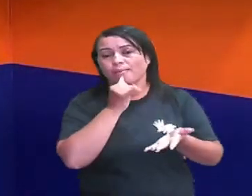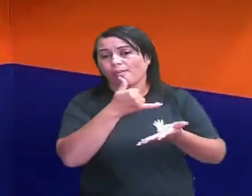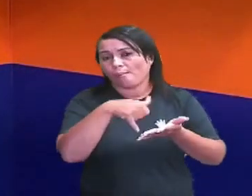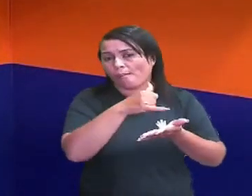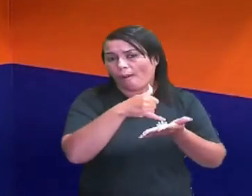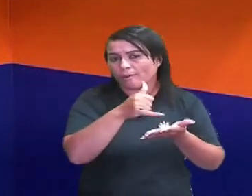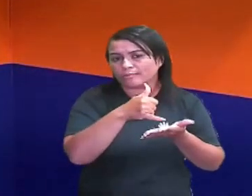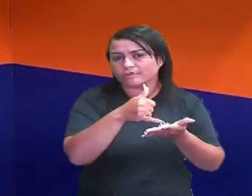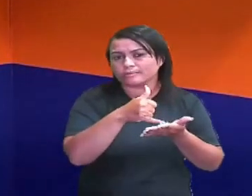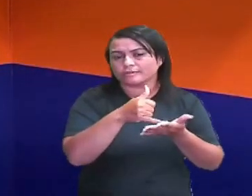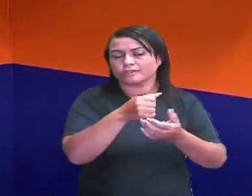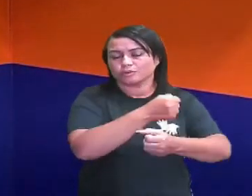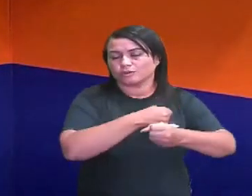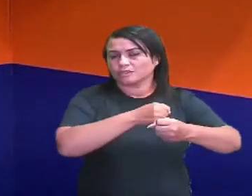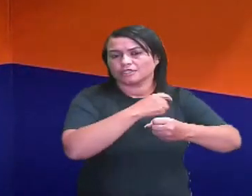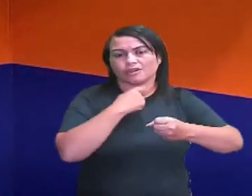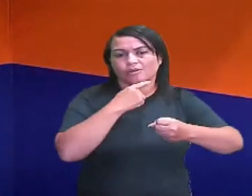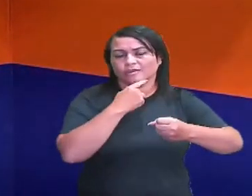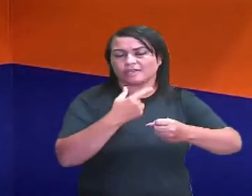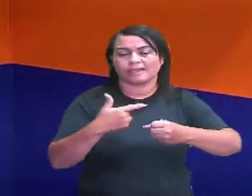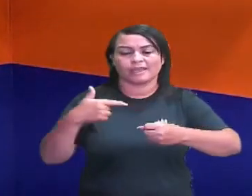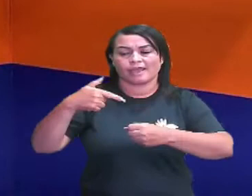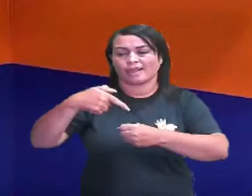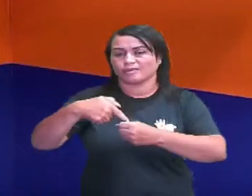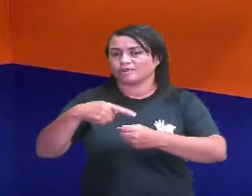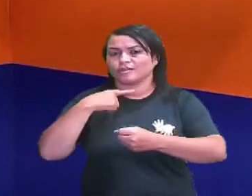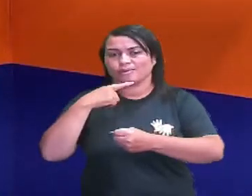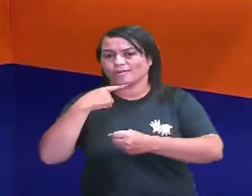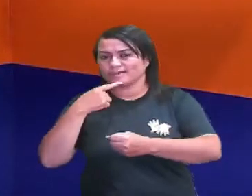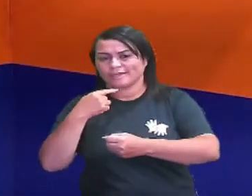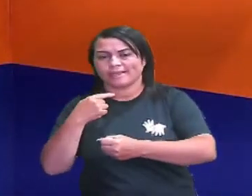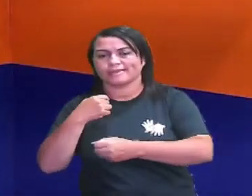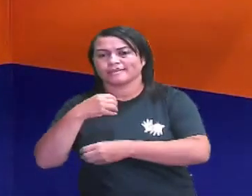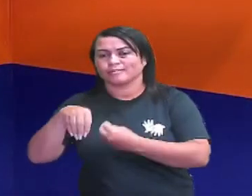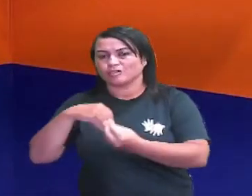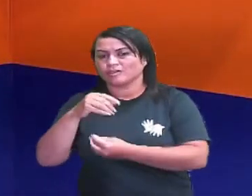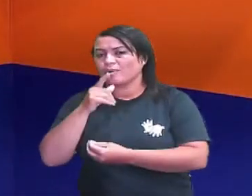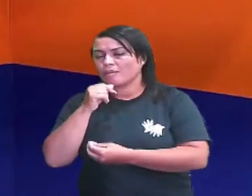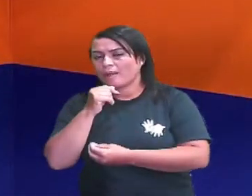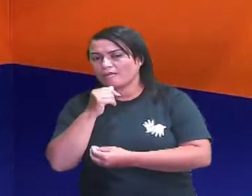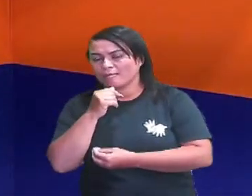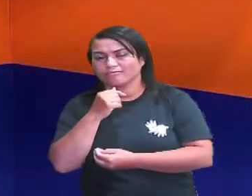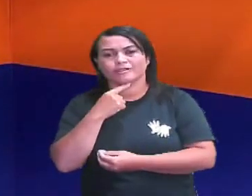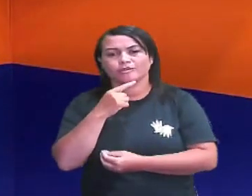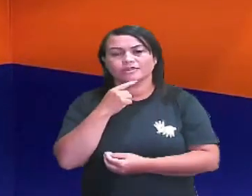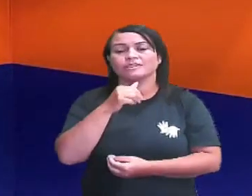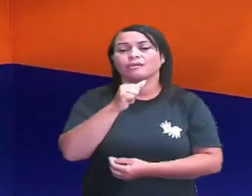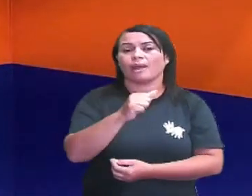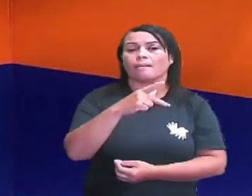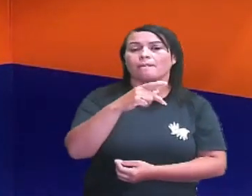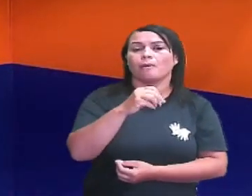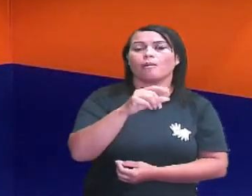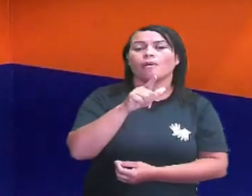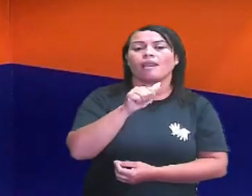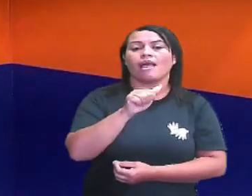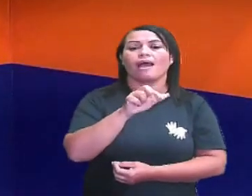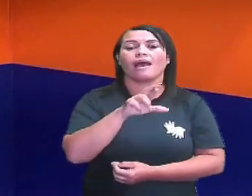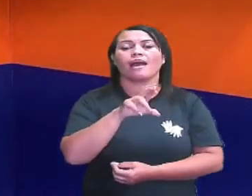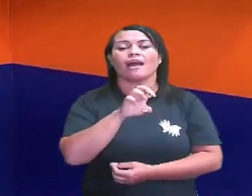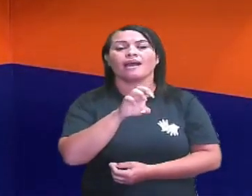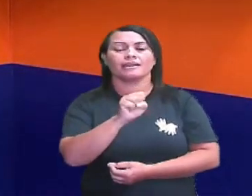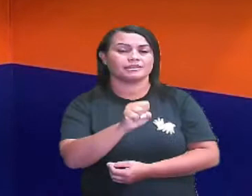misturar com a água. A gasolina não vai se misturar com a água. Elas são apolares e não se misturam com substâncias polares.